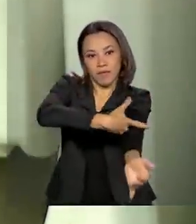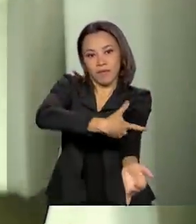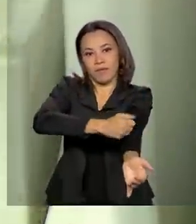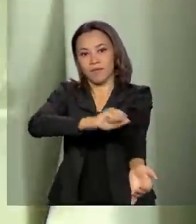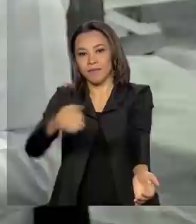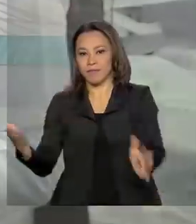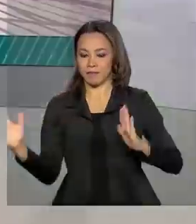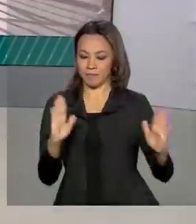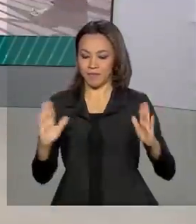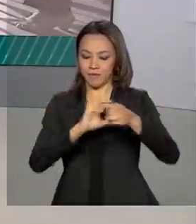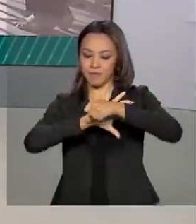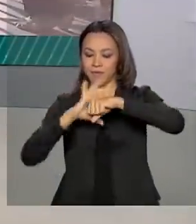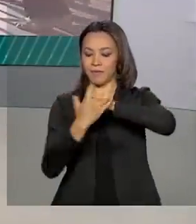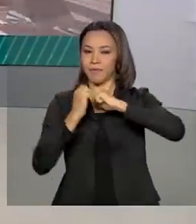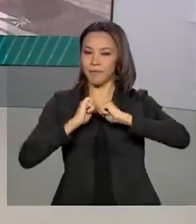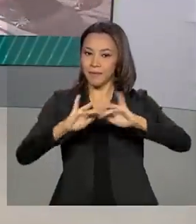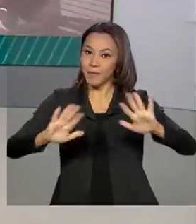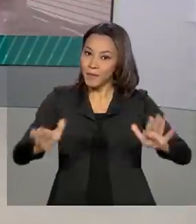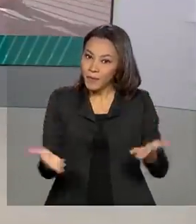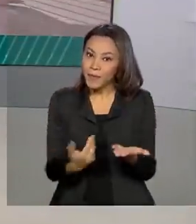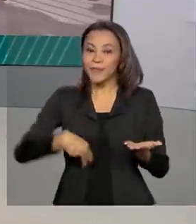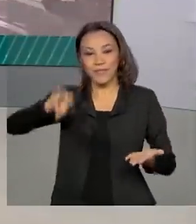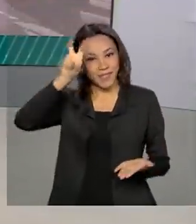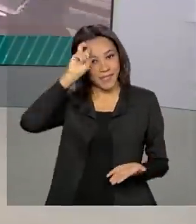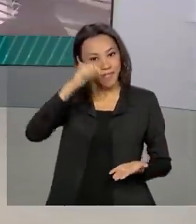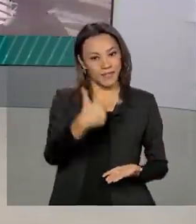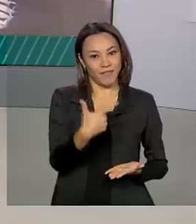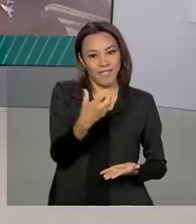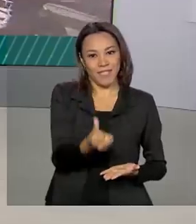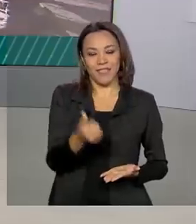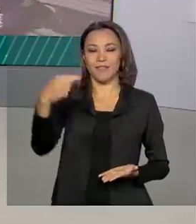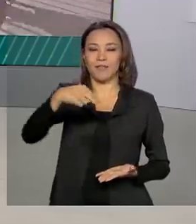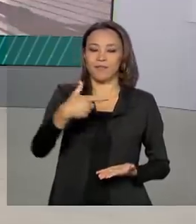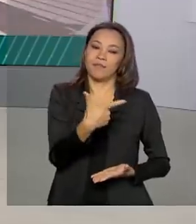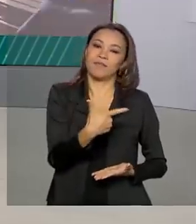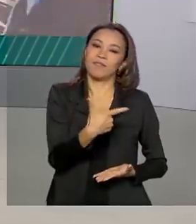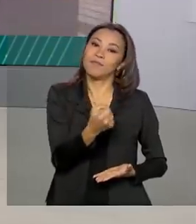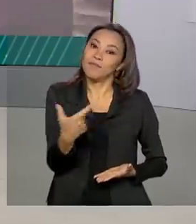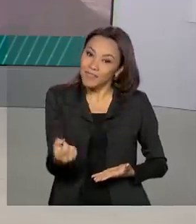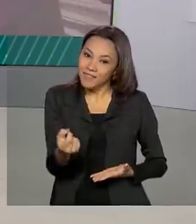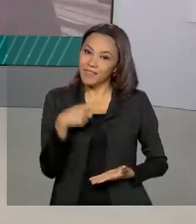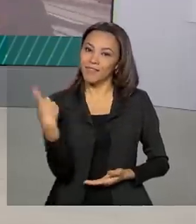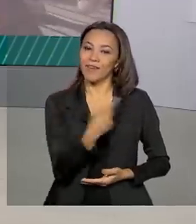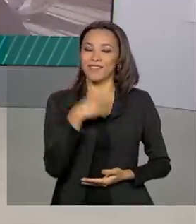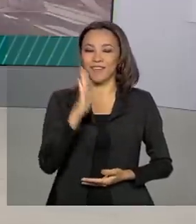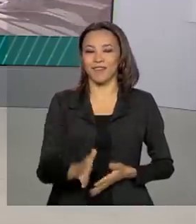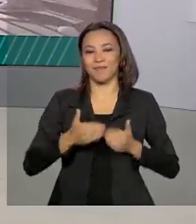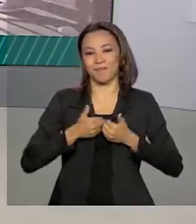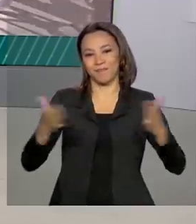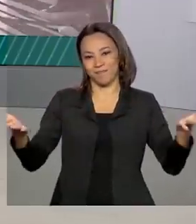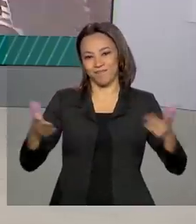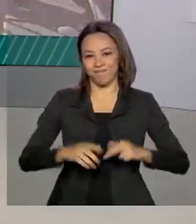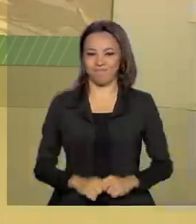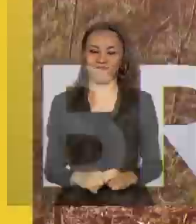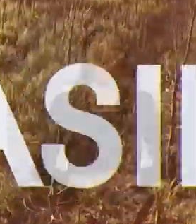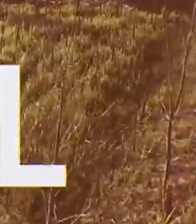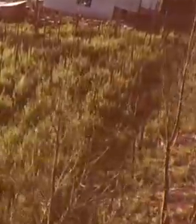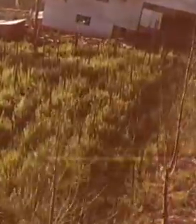pandemia. Hoje é quinta-feira, 26 de novembro de 2020. O Brasil em Dia já está no ar.